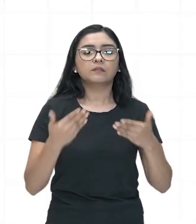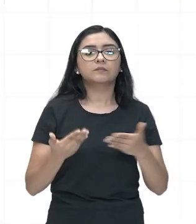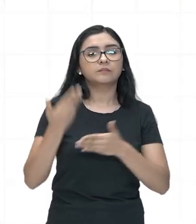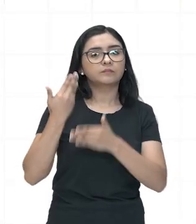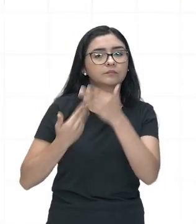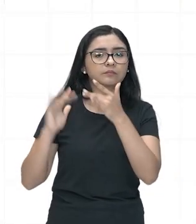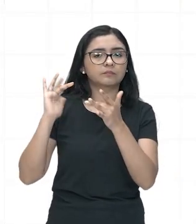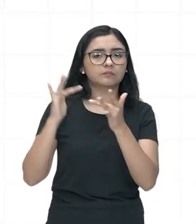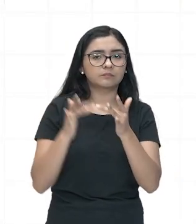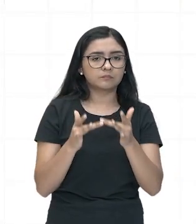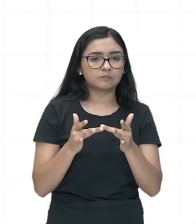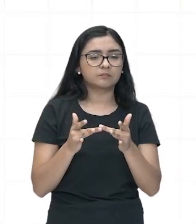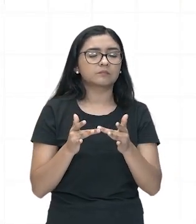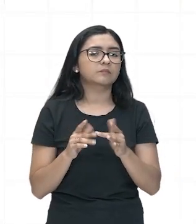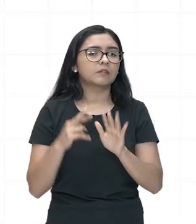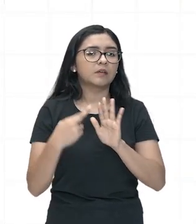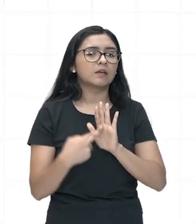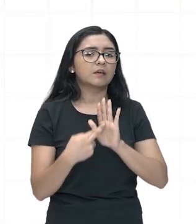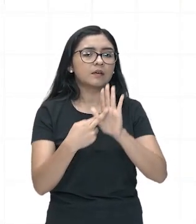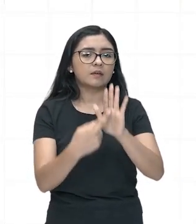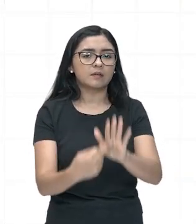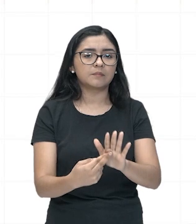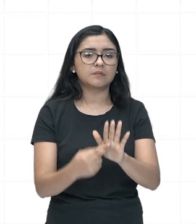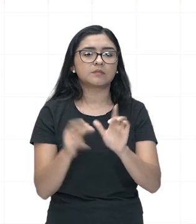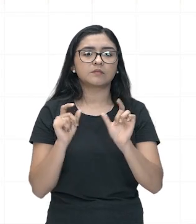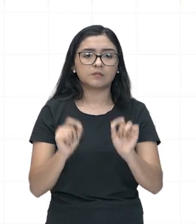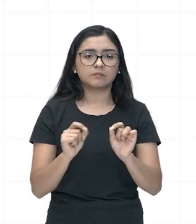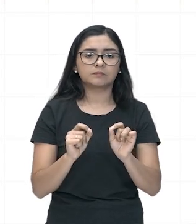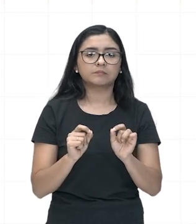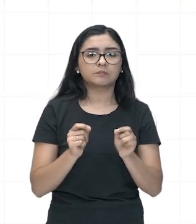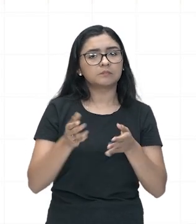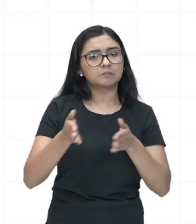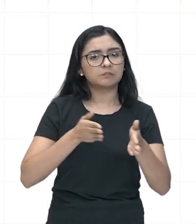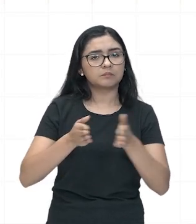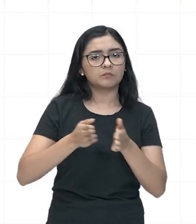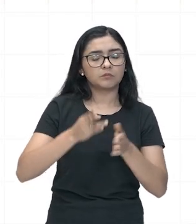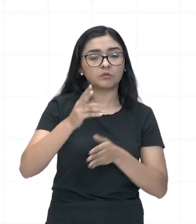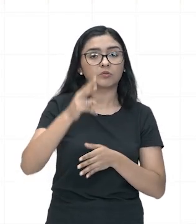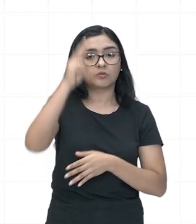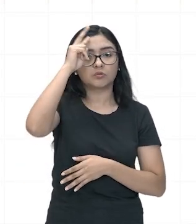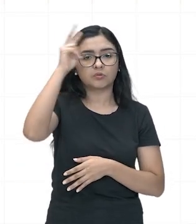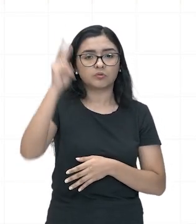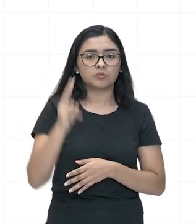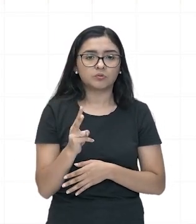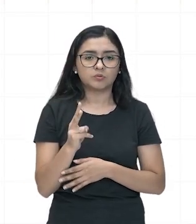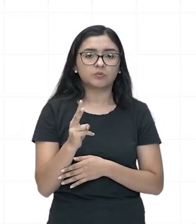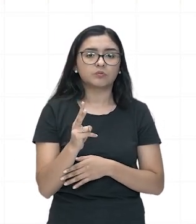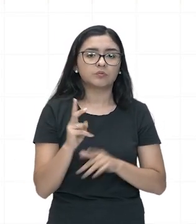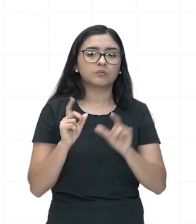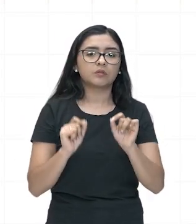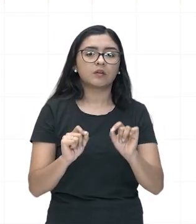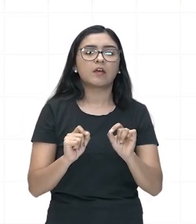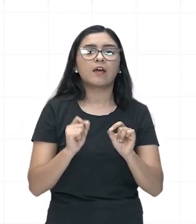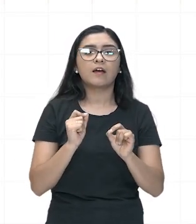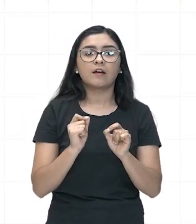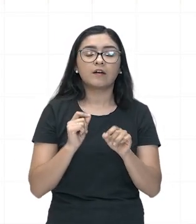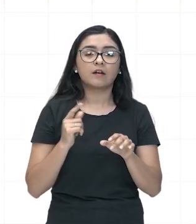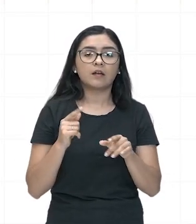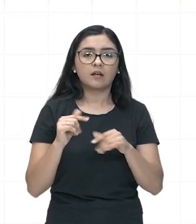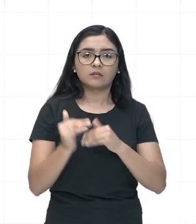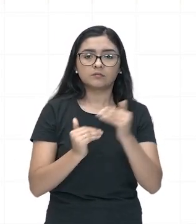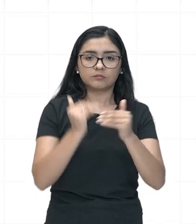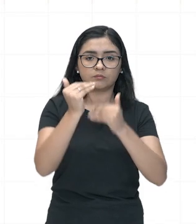representa o intervalo histórico que inclui a formação, o